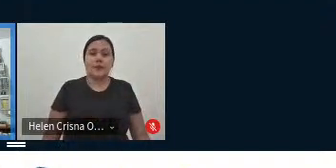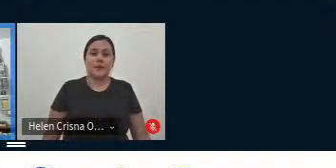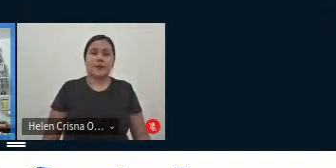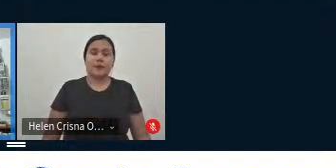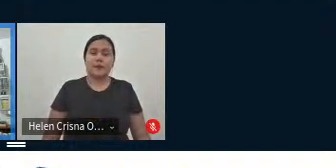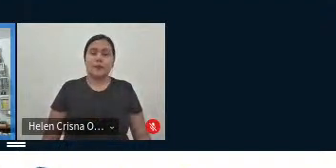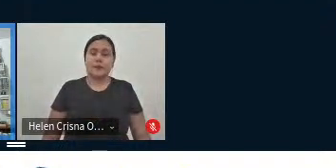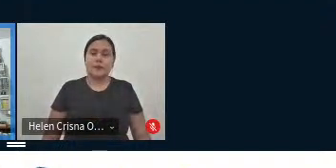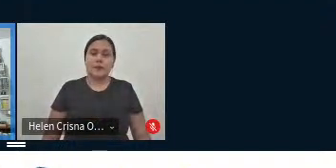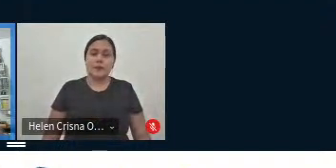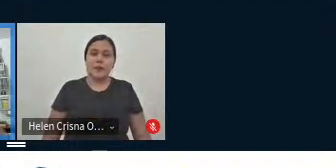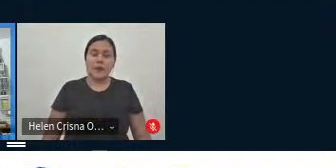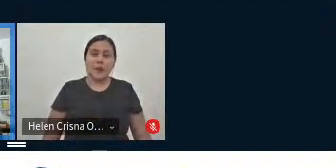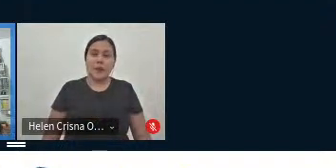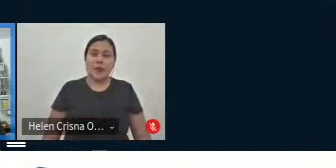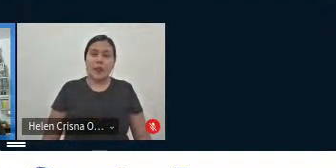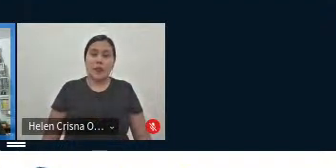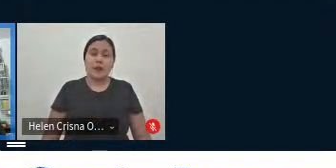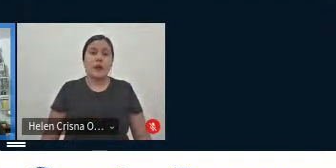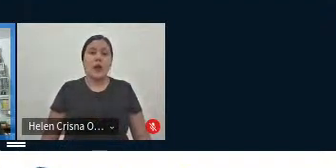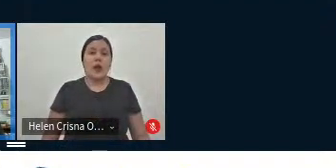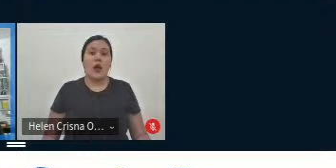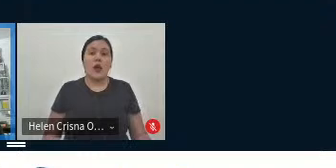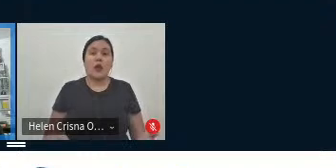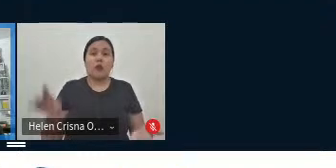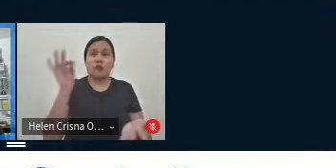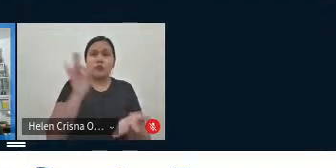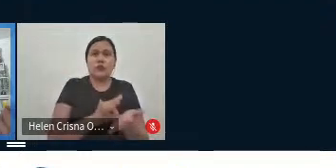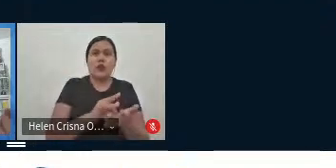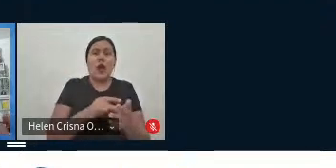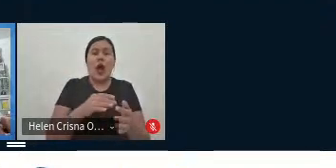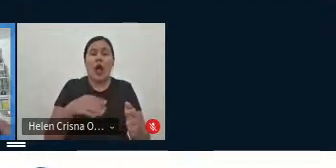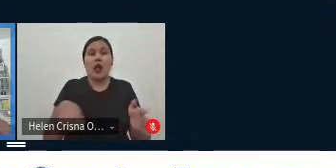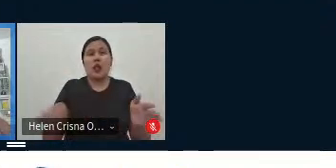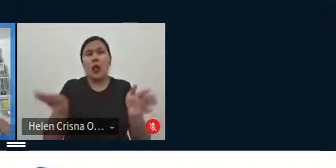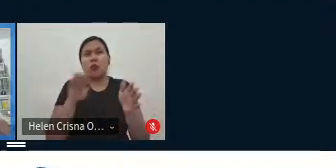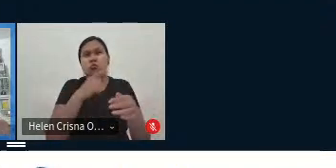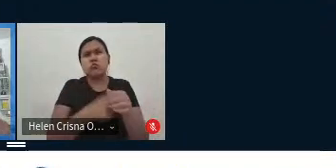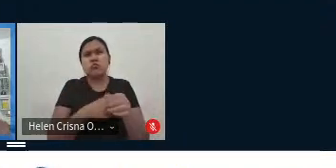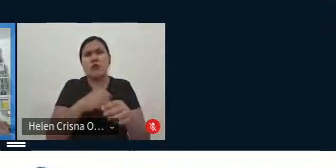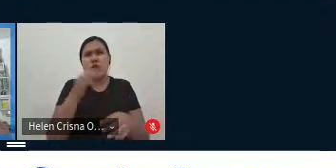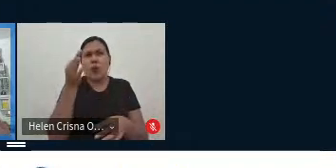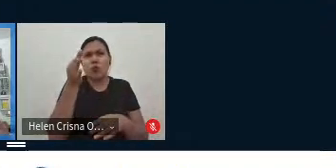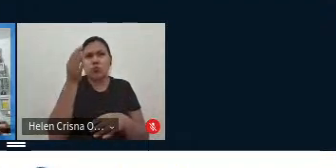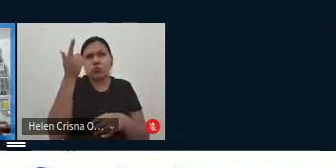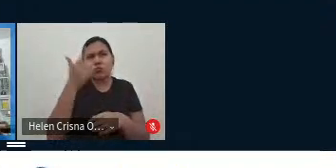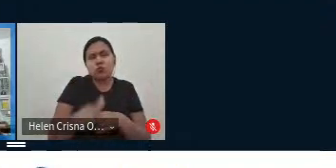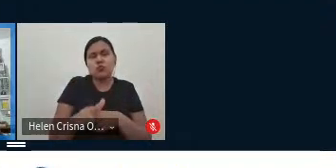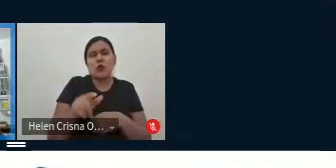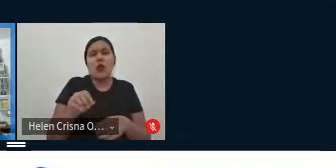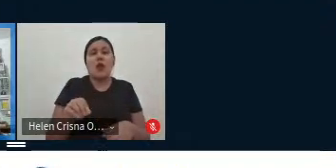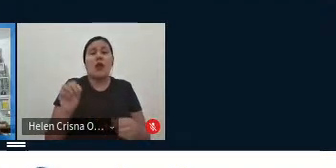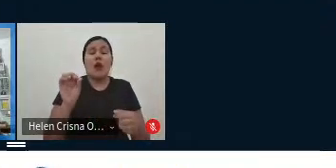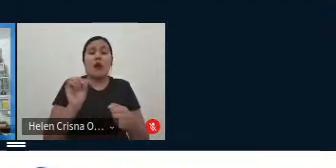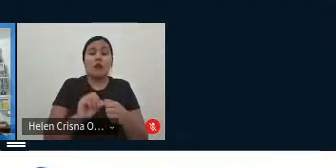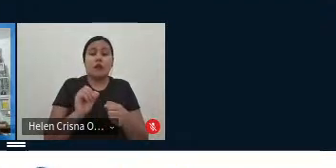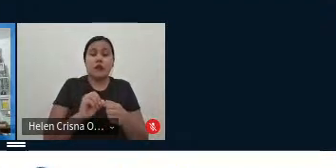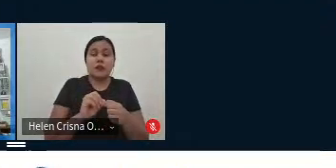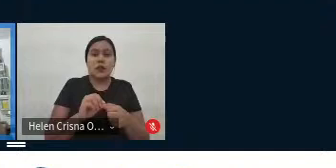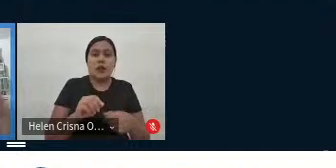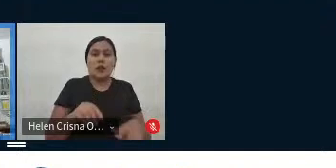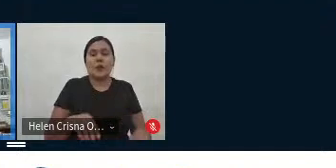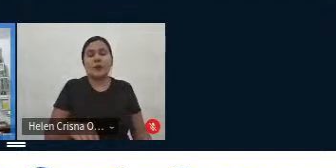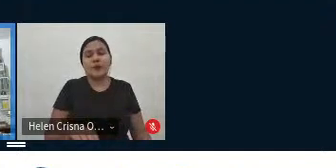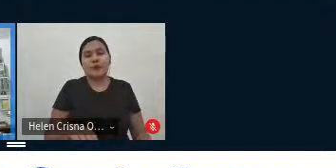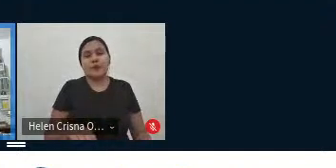Ela é definitiva até aquele momento que você foi. Possivelmente, alguém fará a parte dela